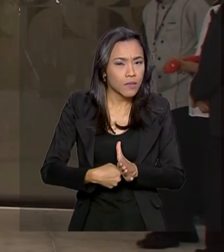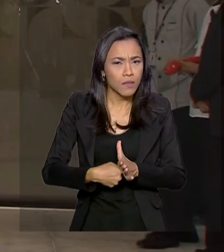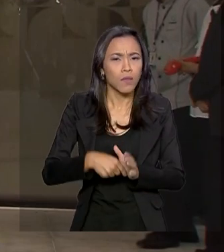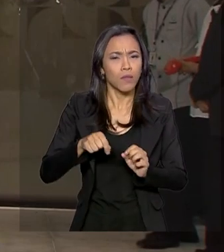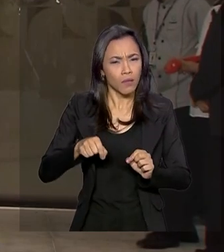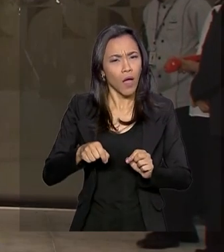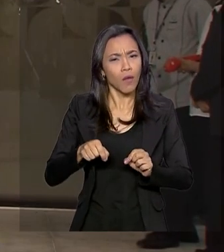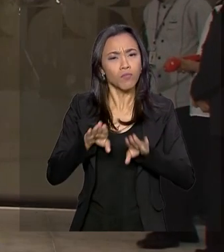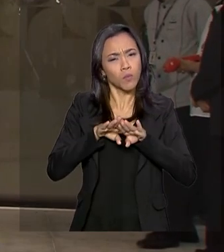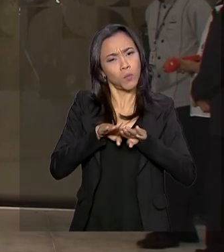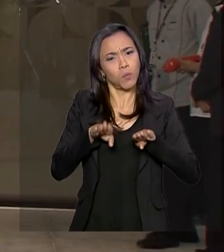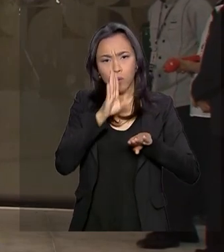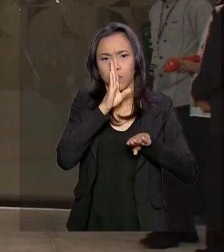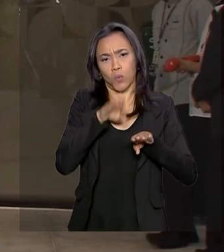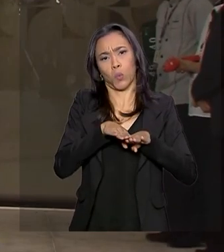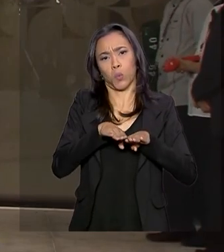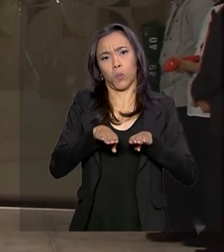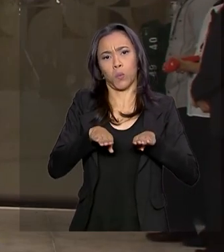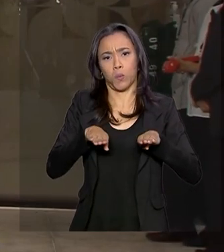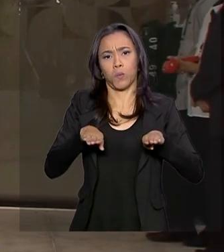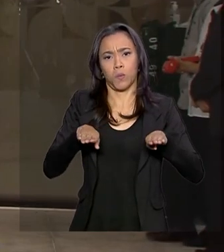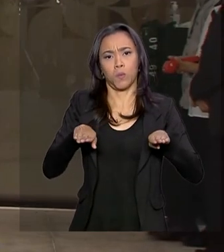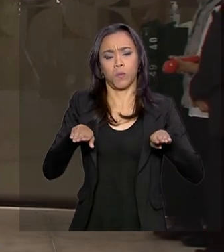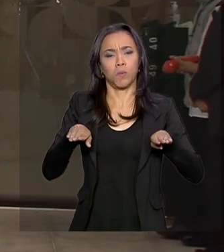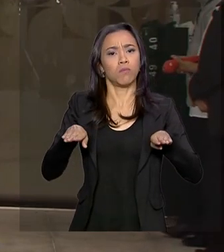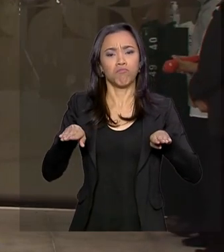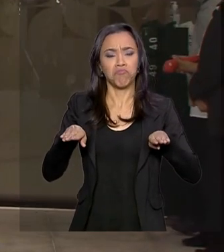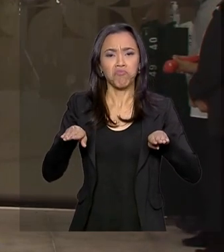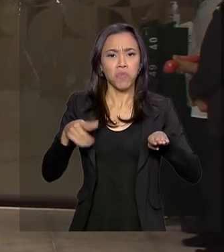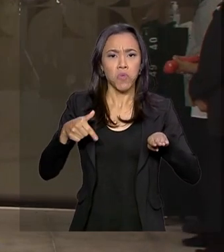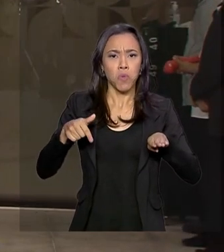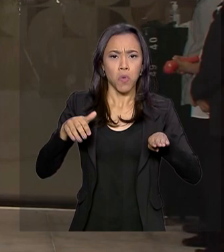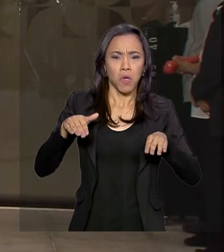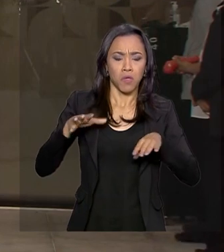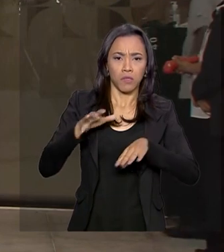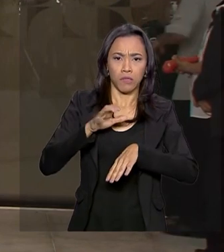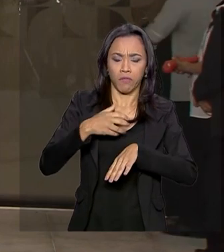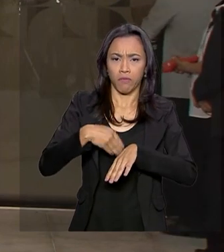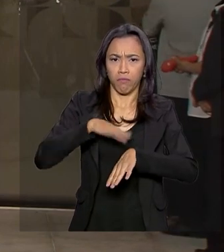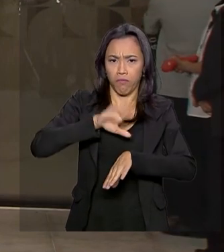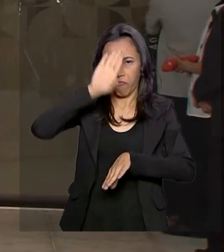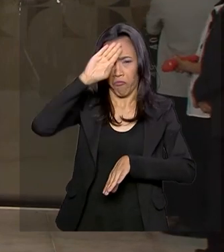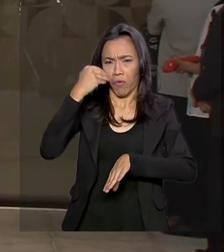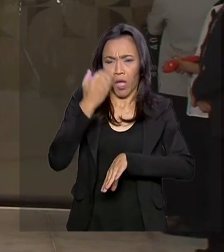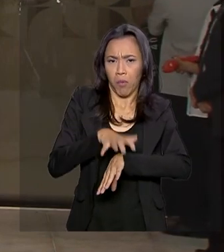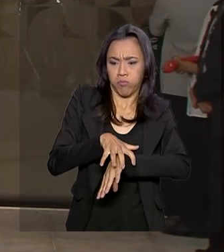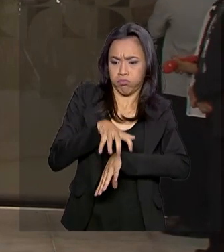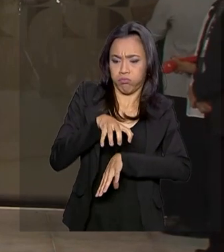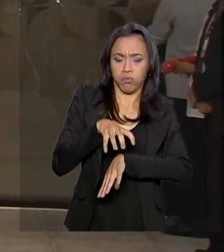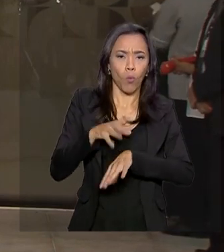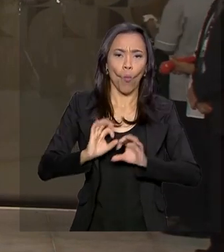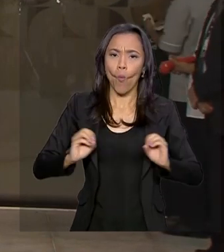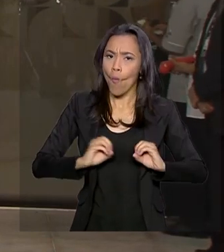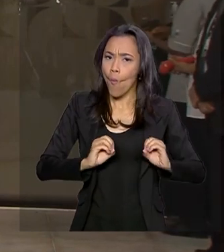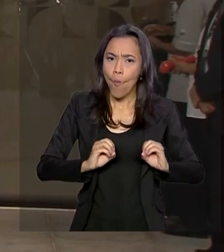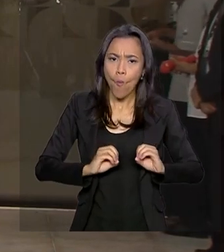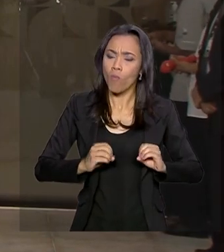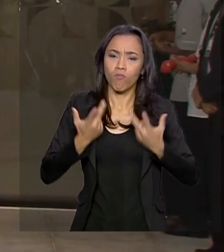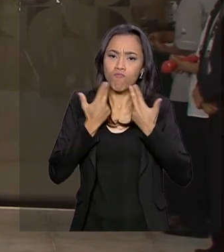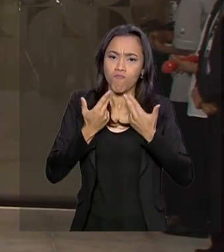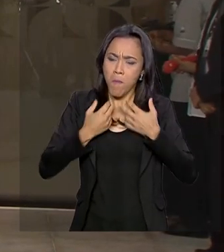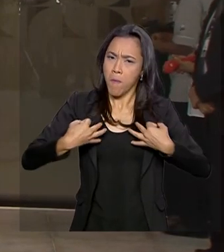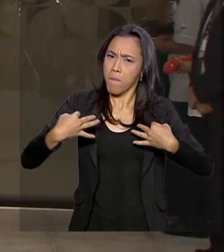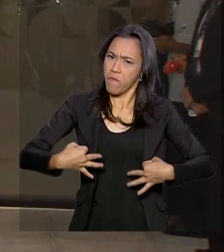estável, ou seja, não há nenhum sinal de infecção e o quadro cardiológico é considerado